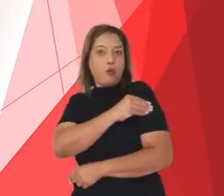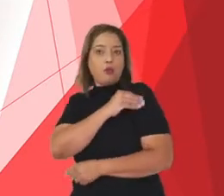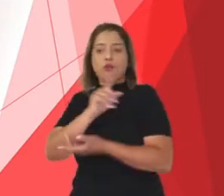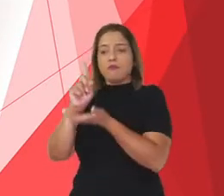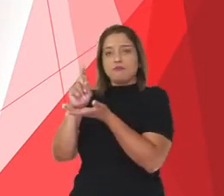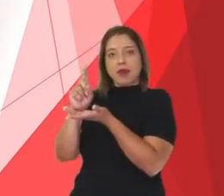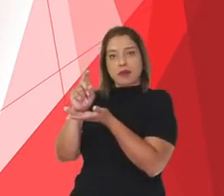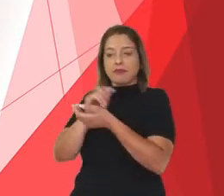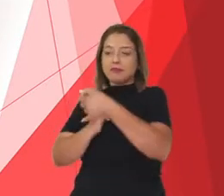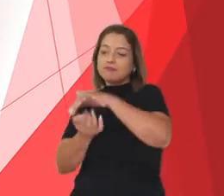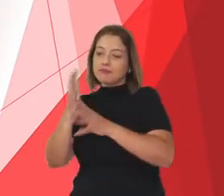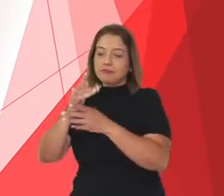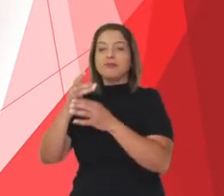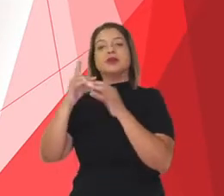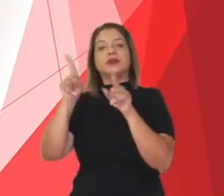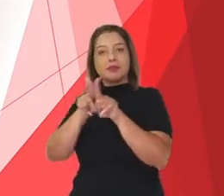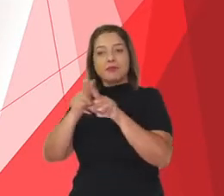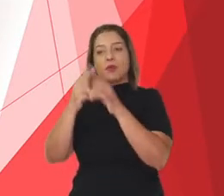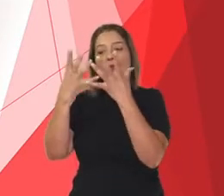completamente.